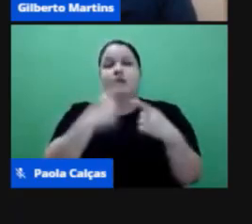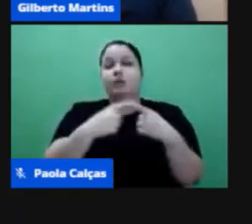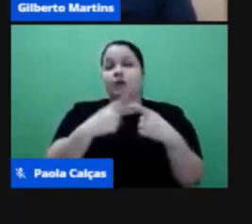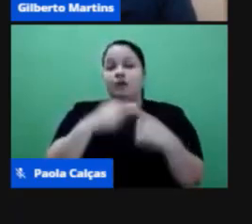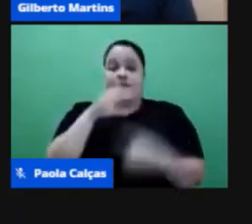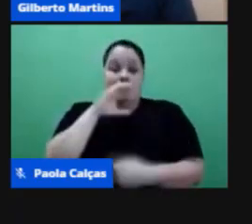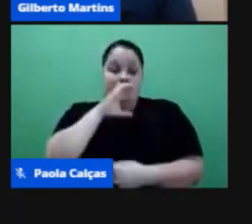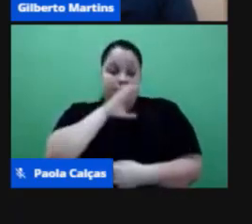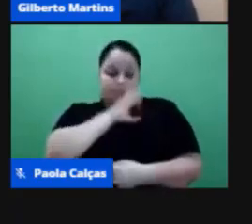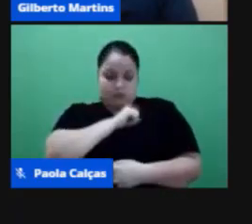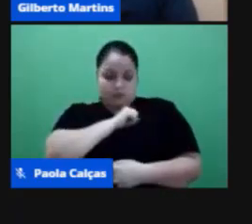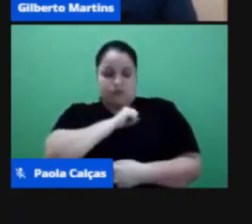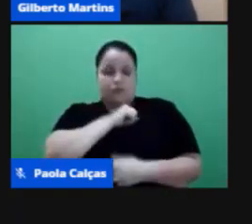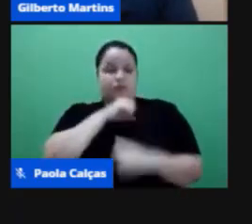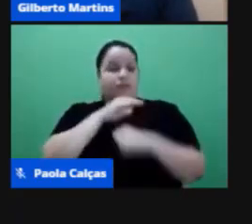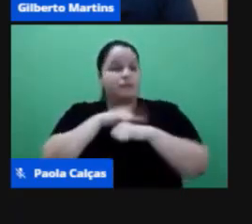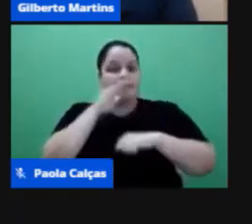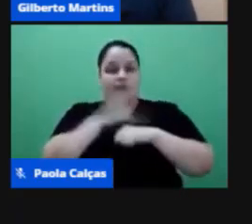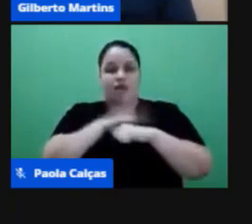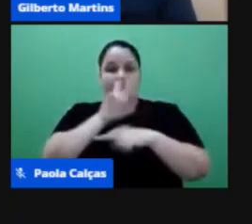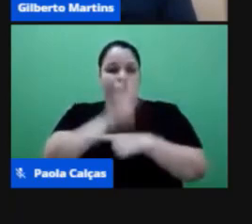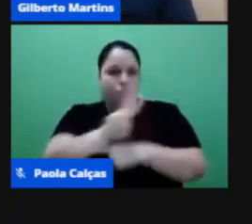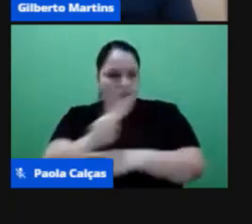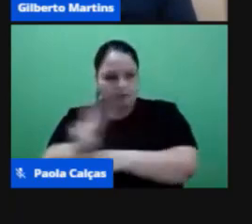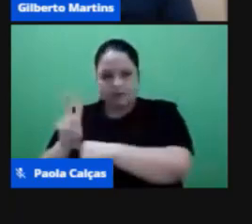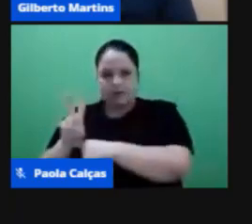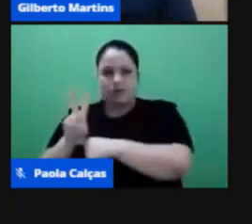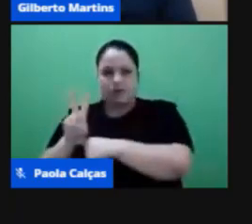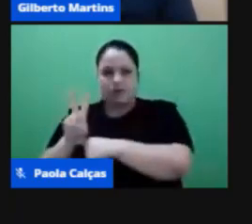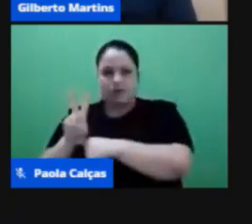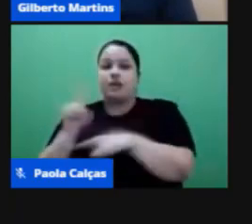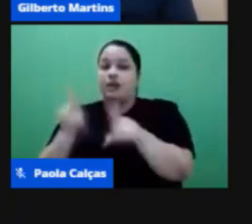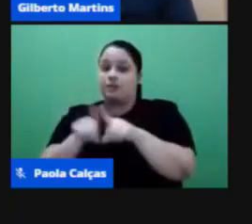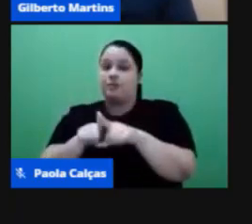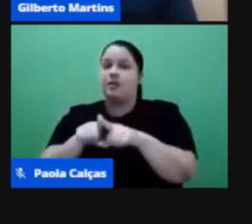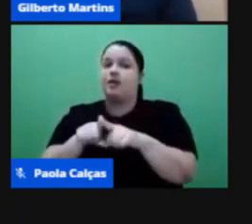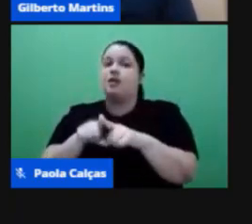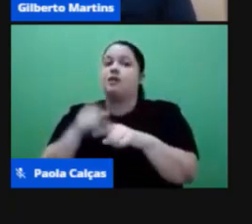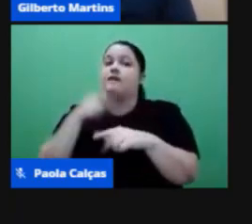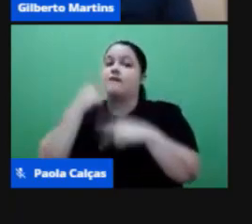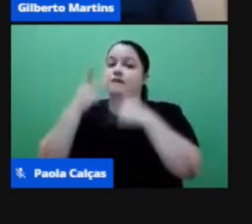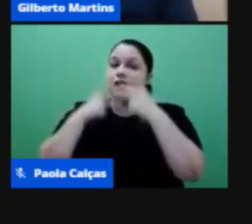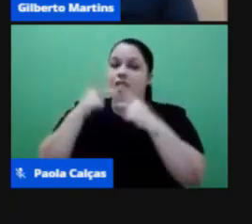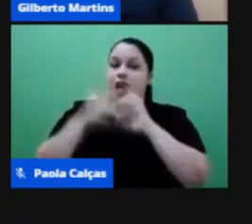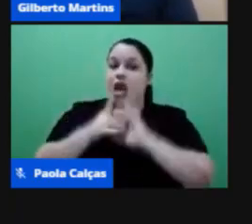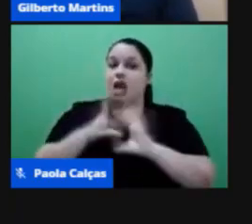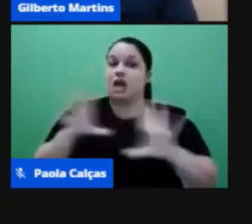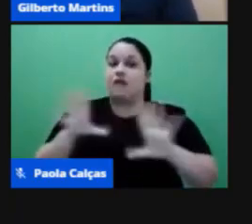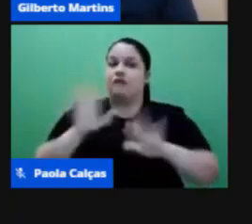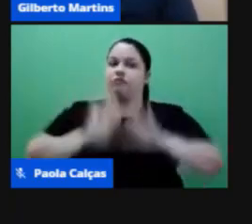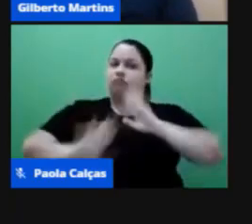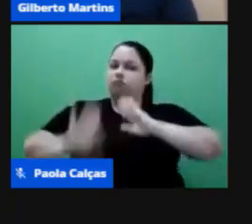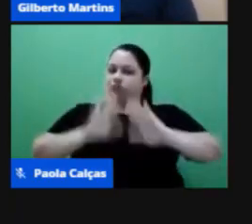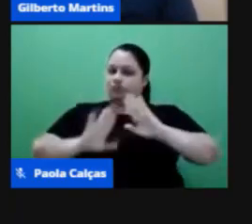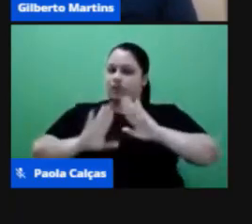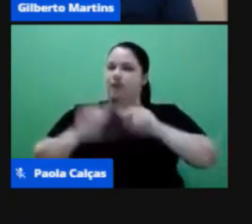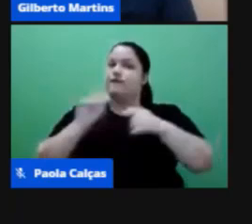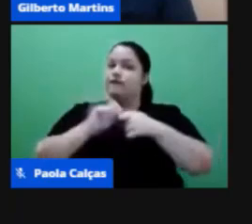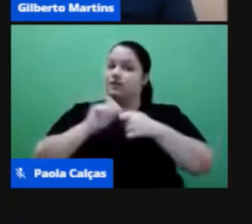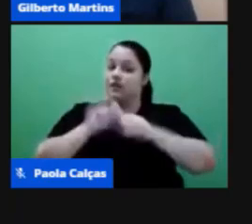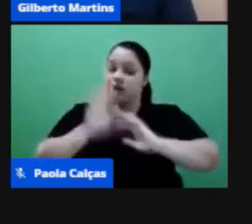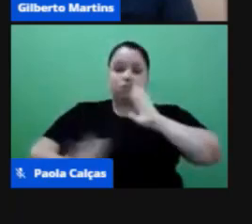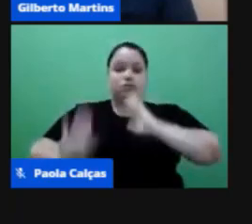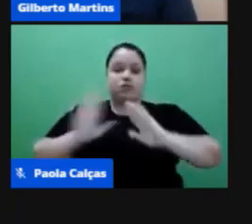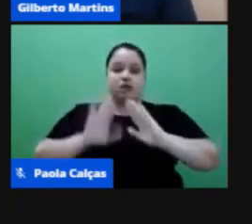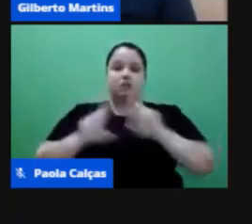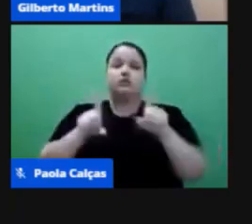temos mais cuidado com o que falamos com o que fazemos e como nós fazemos quando amamos